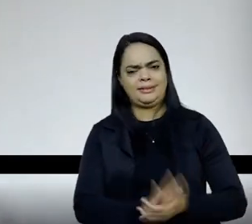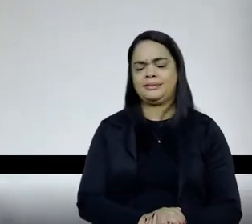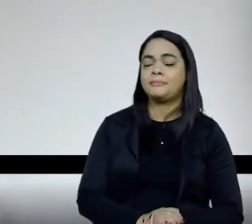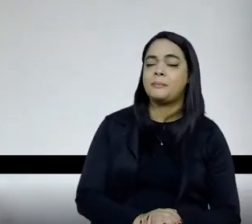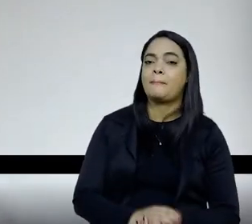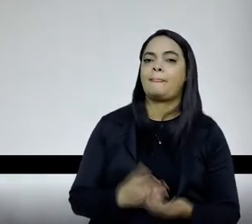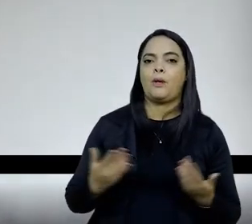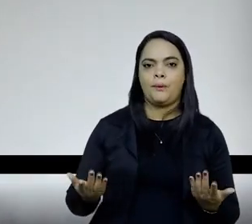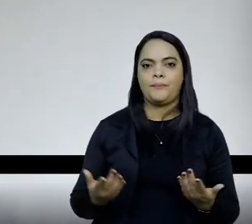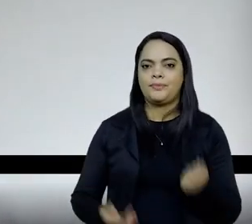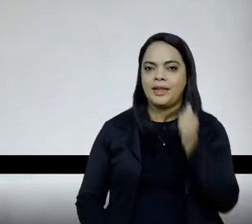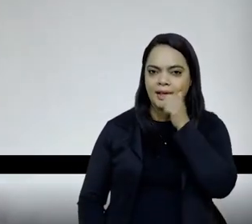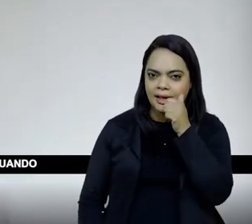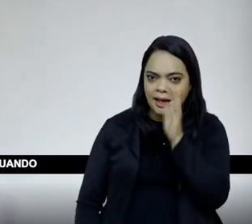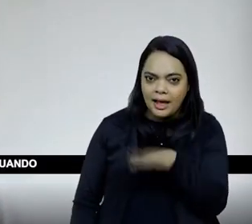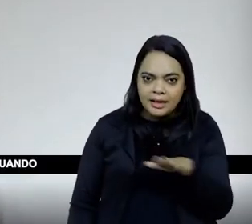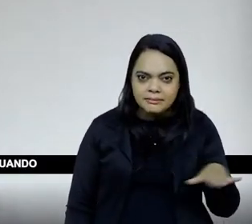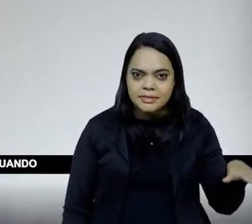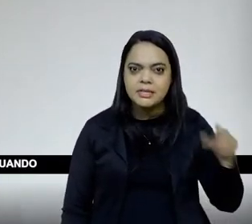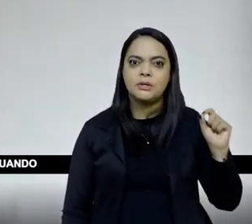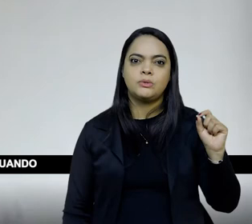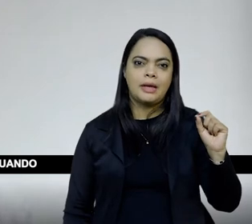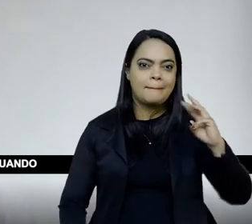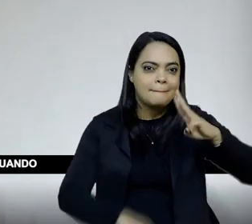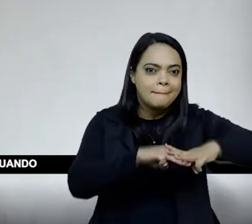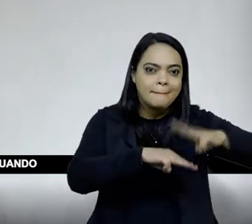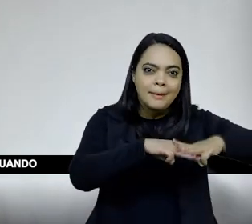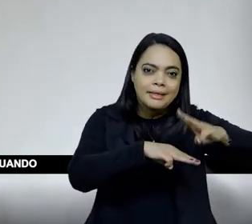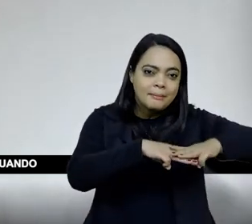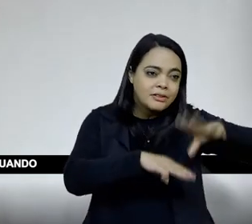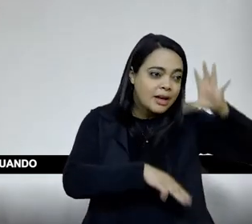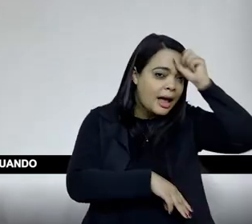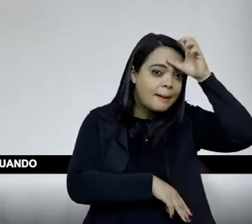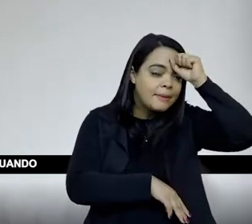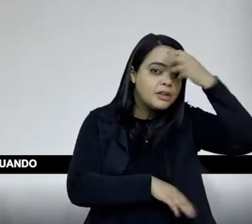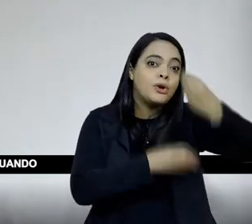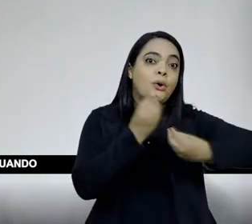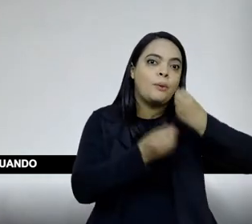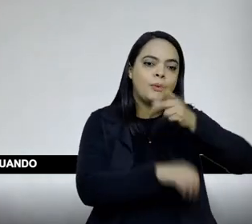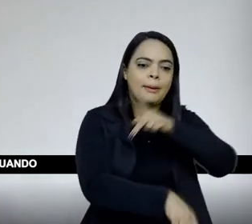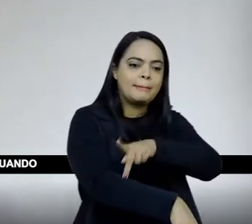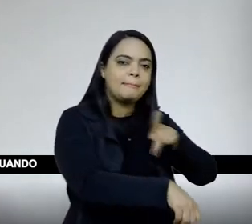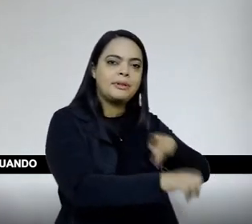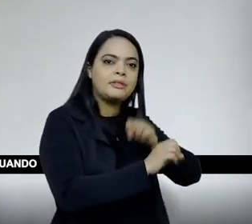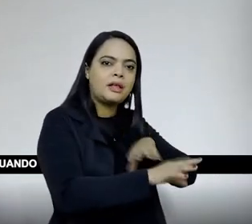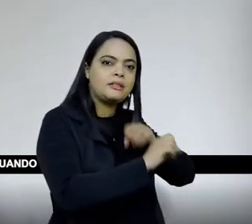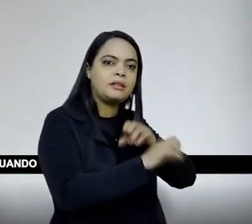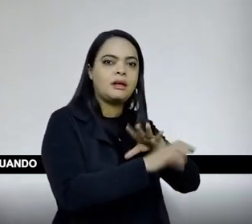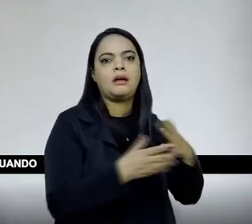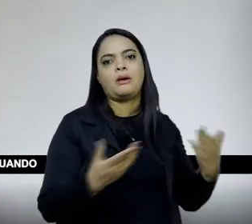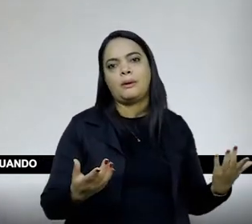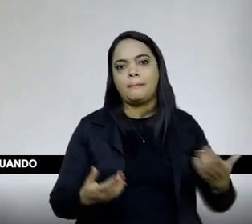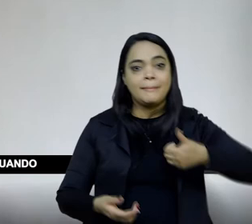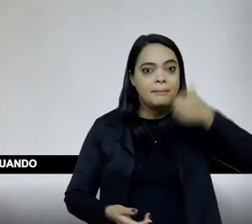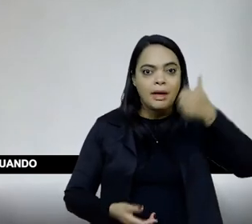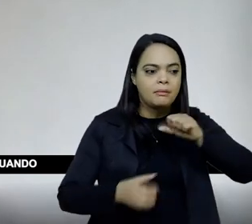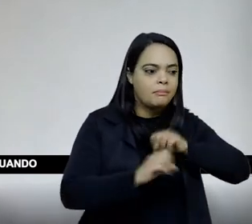relativamente, as meninas aprendem muito mais matemática com as pedagogas do que aprendem com as professoras de matemática,